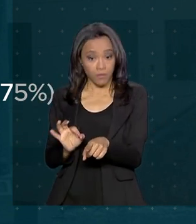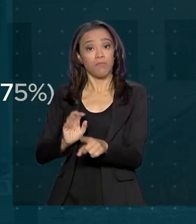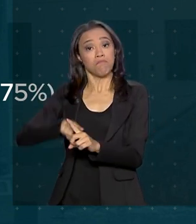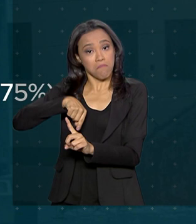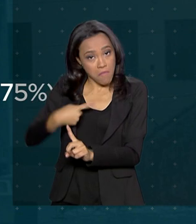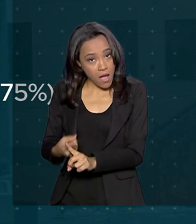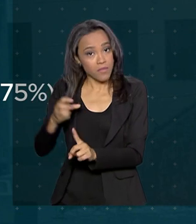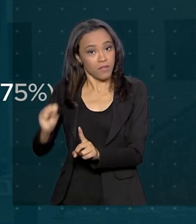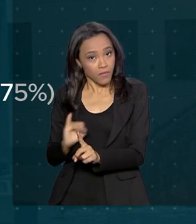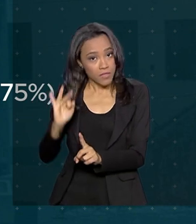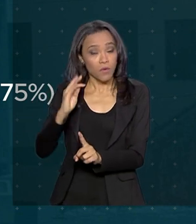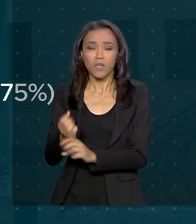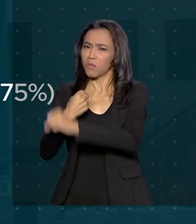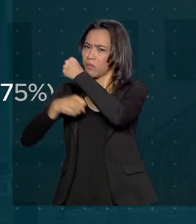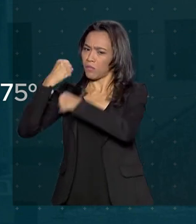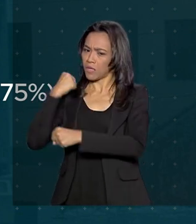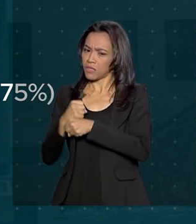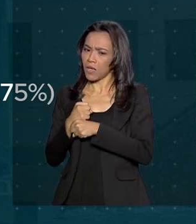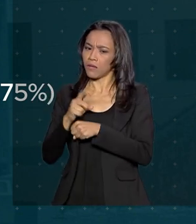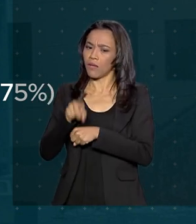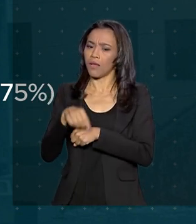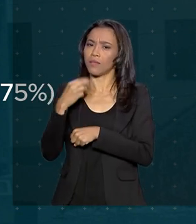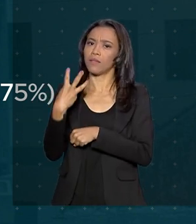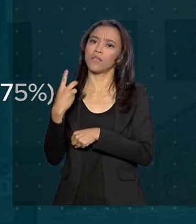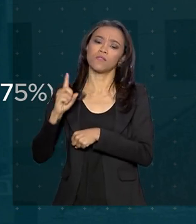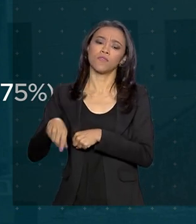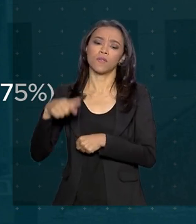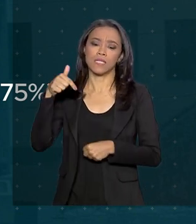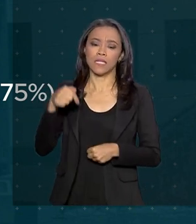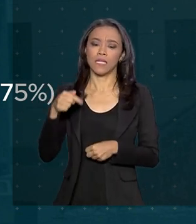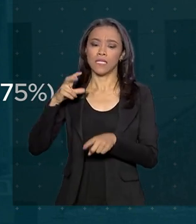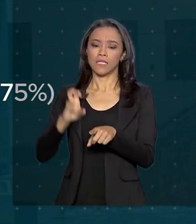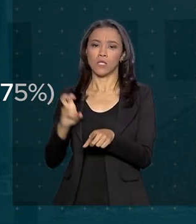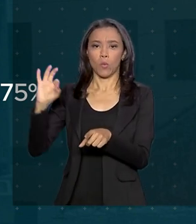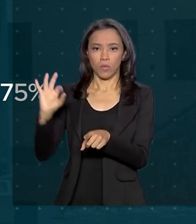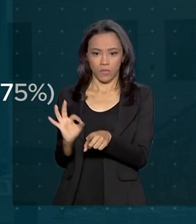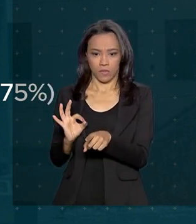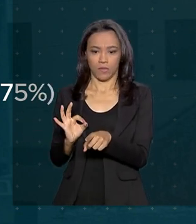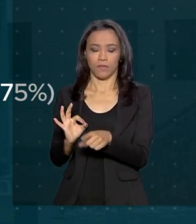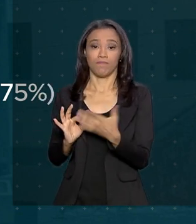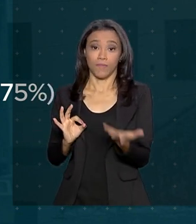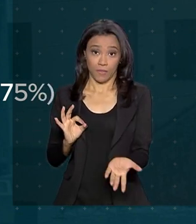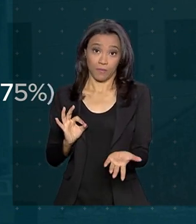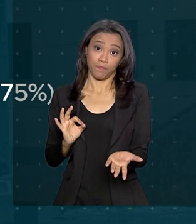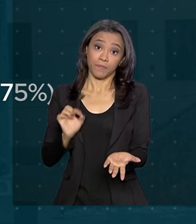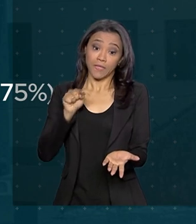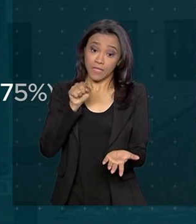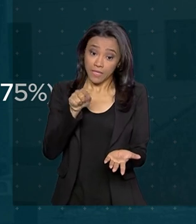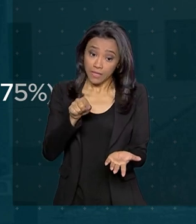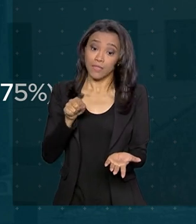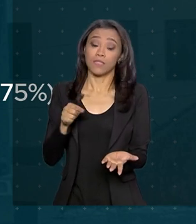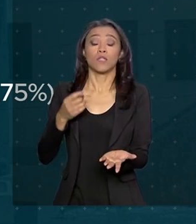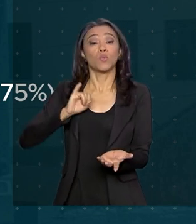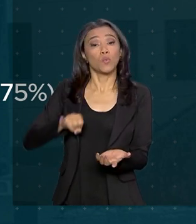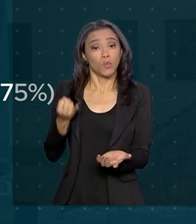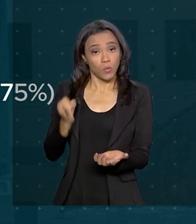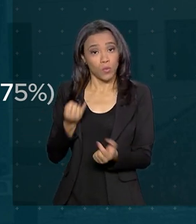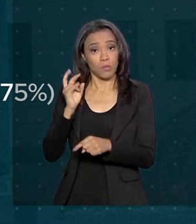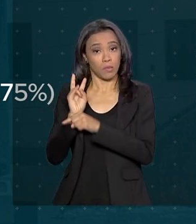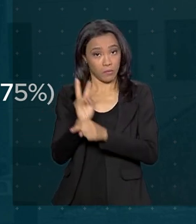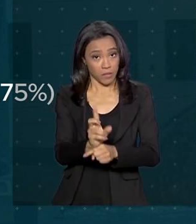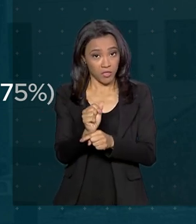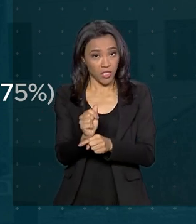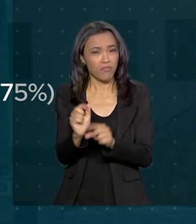a inflação, que no ano passado fechou em 3,75%. Neste caso, os juros de financiamento